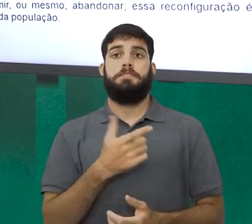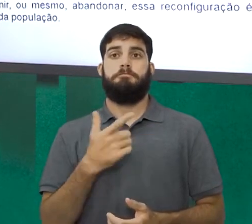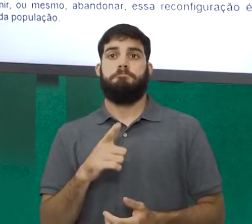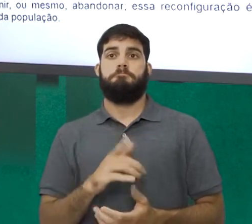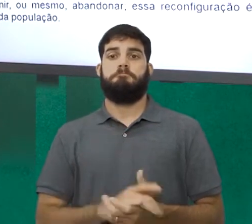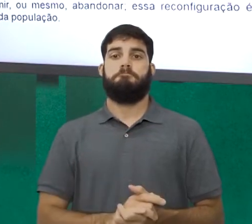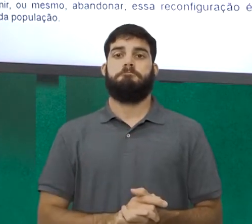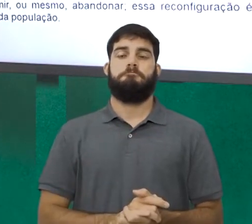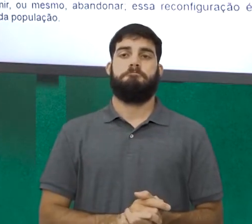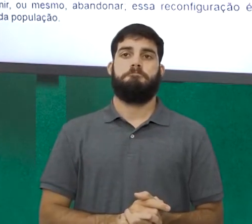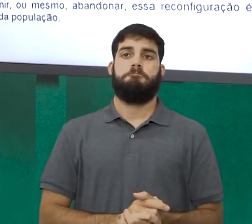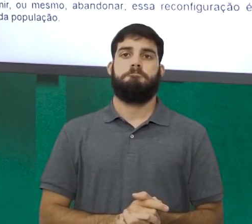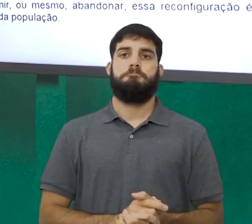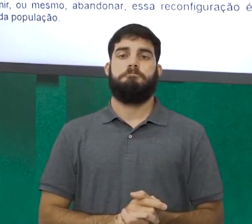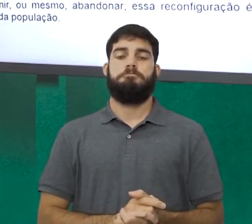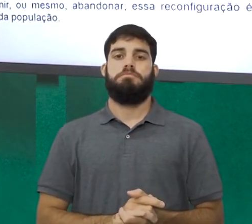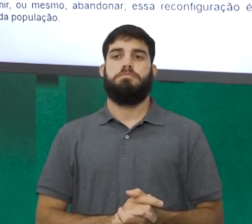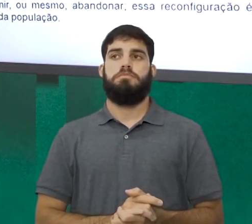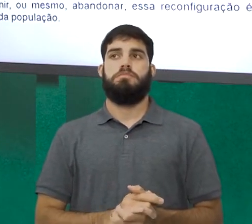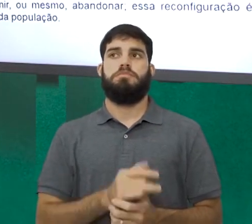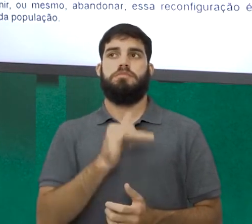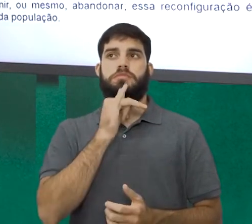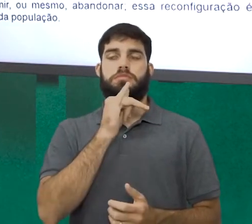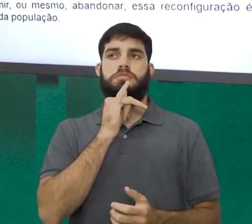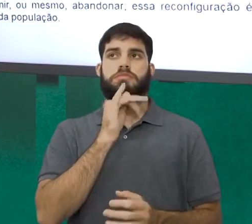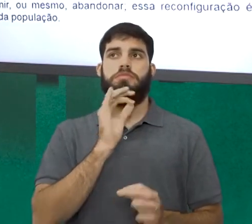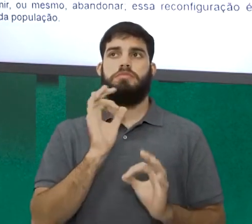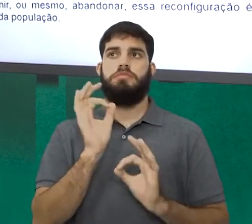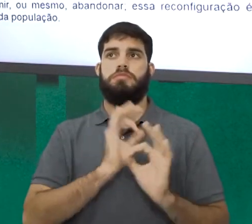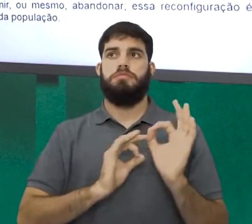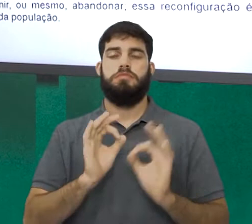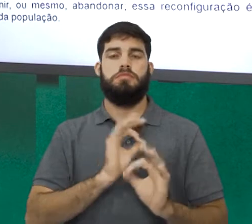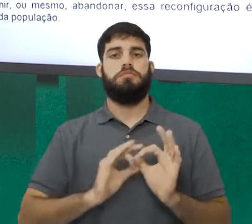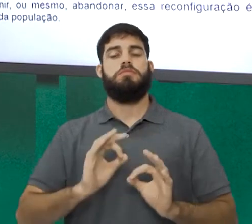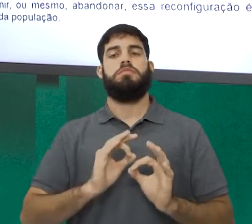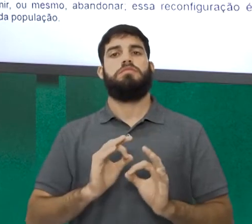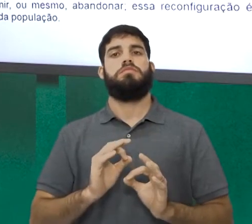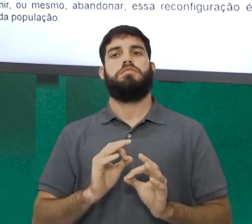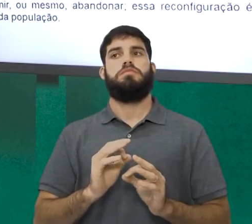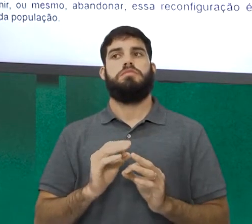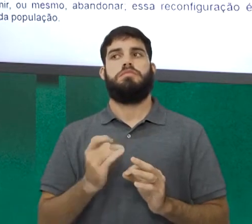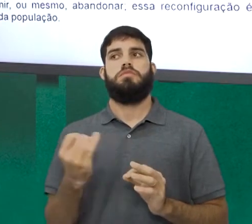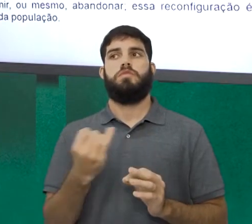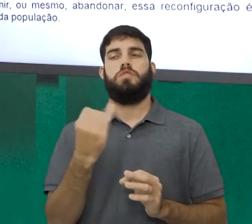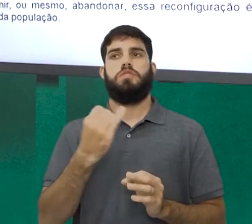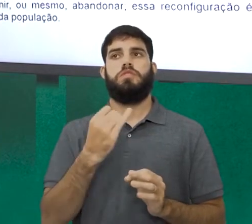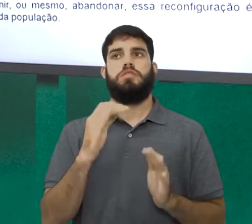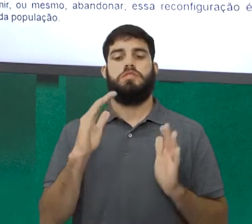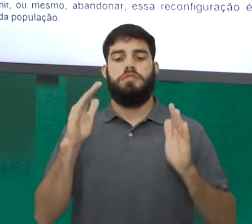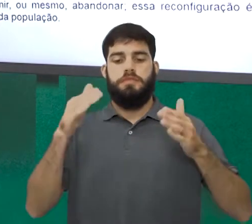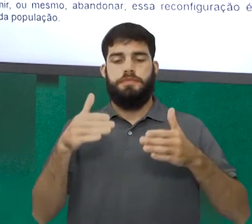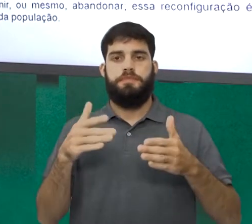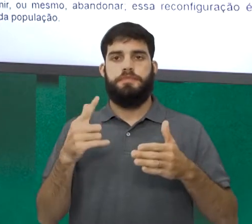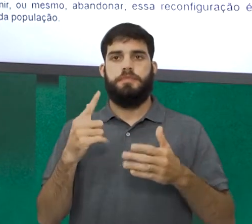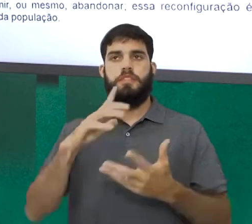foco e sua formação são objetos de estudo de um importante ramo da geografia,